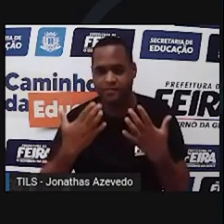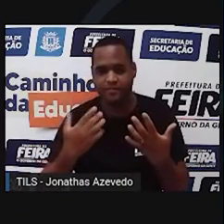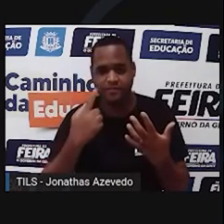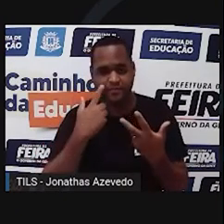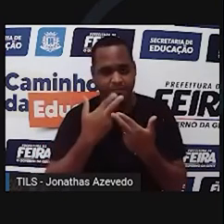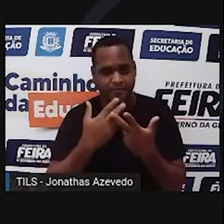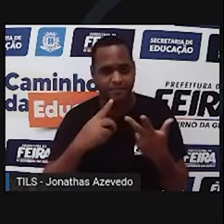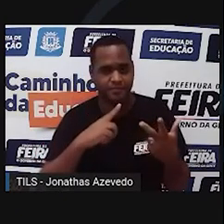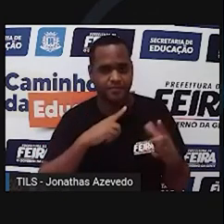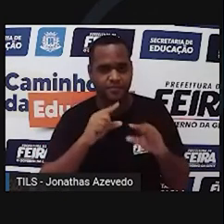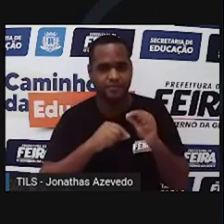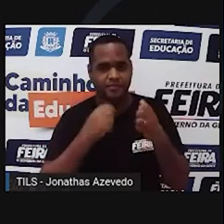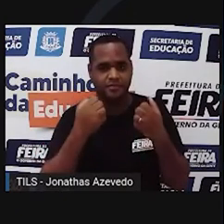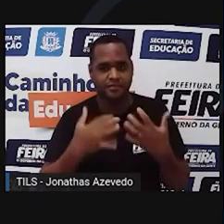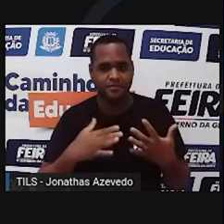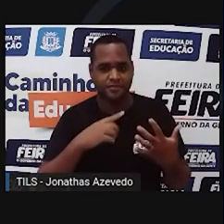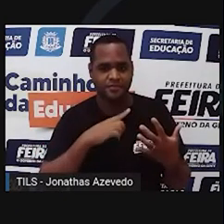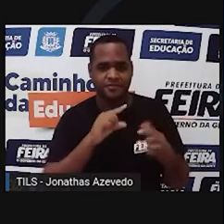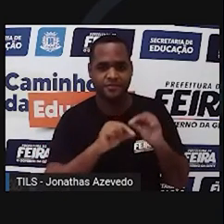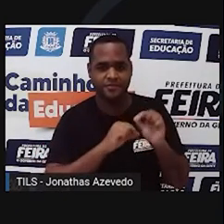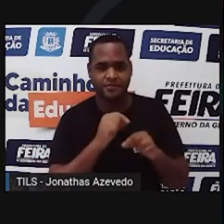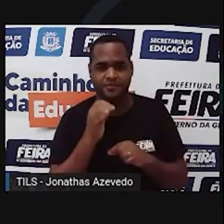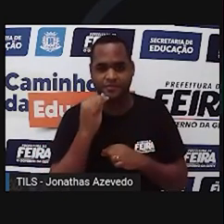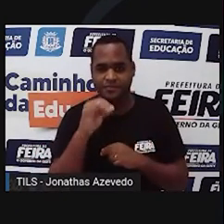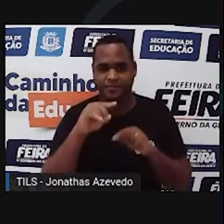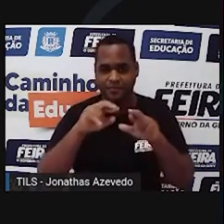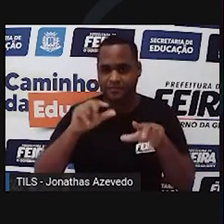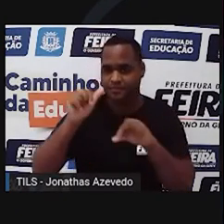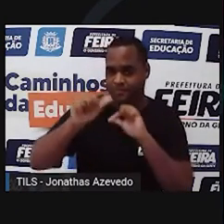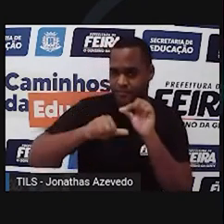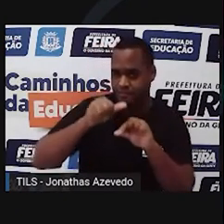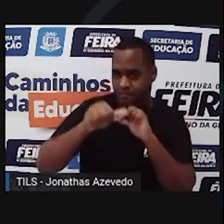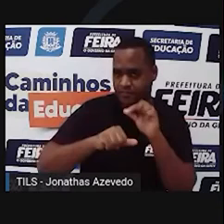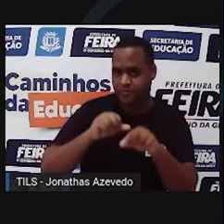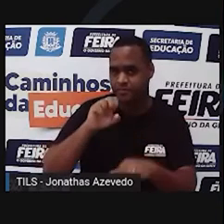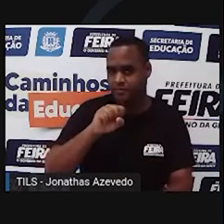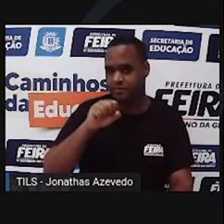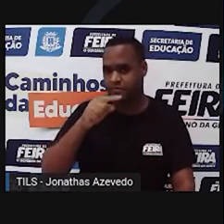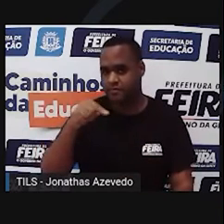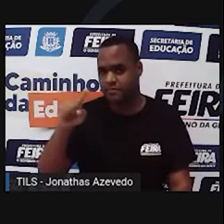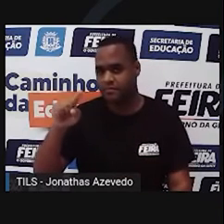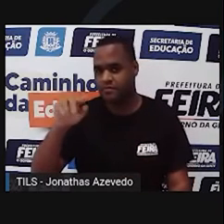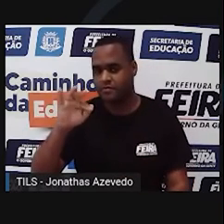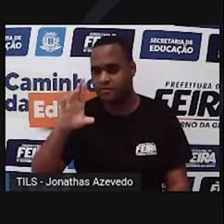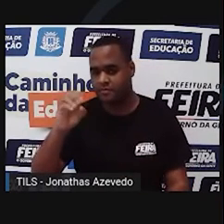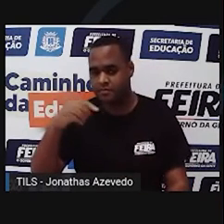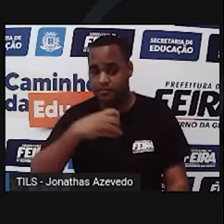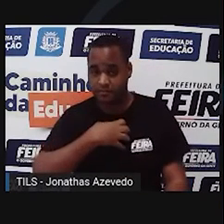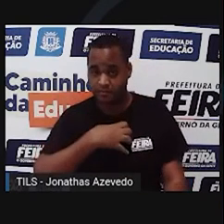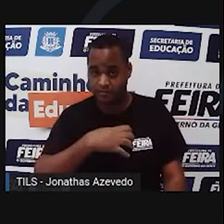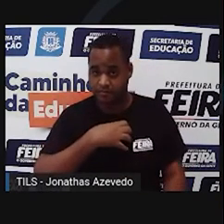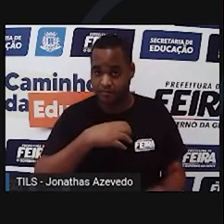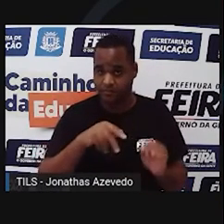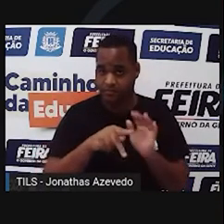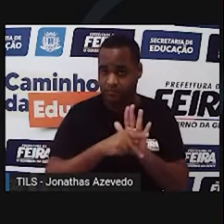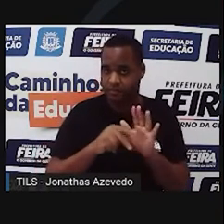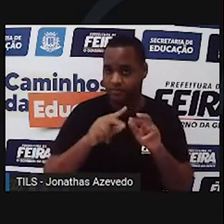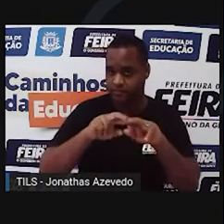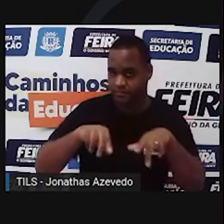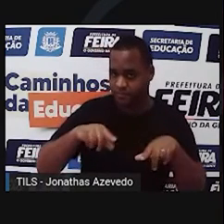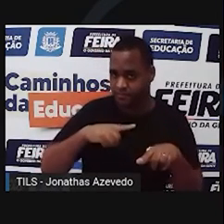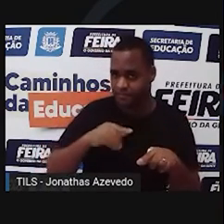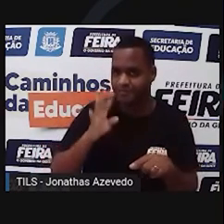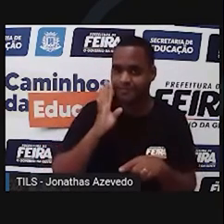gente e põe represa e diz que tudo vai mudar. O São Francisco, lá para cima da Bahia, vai subir bem